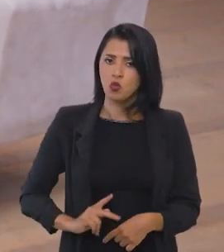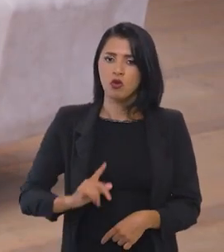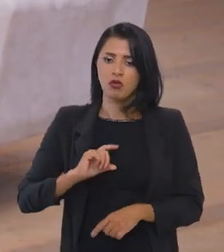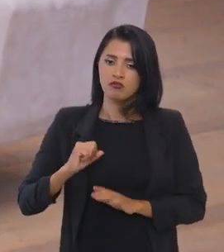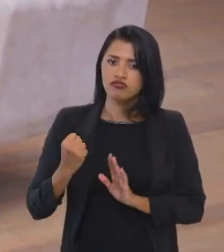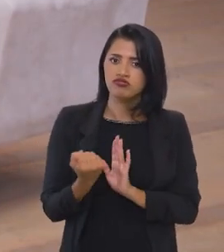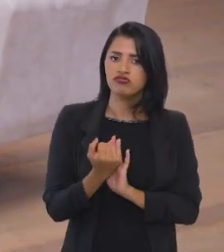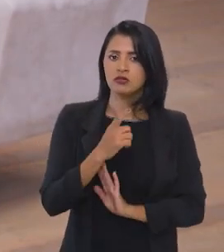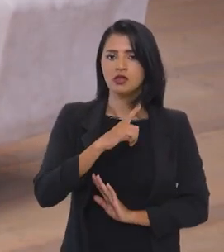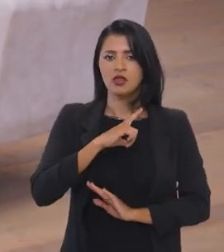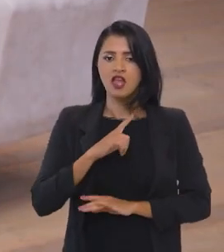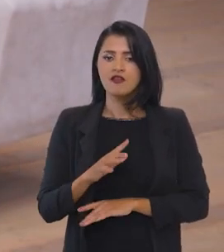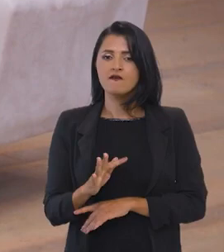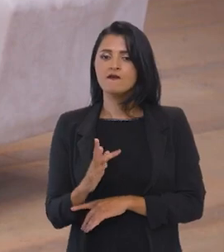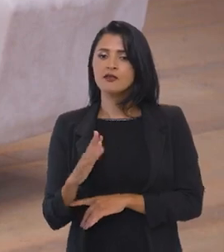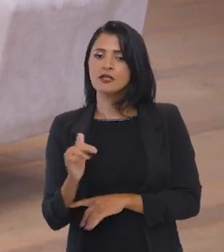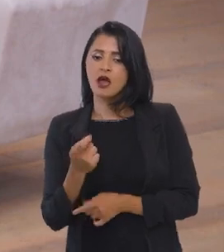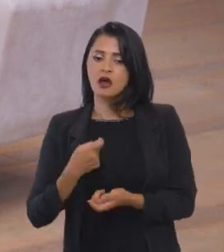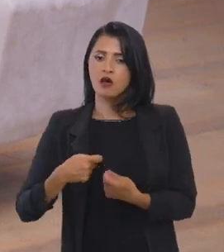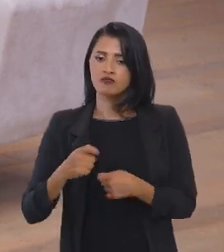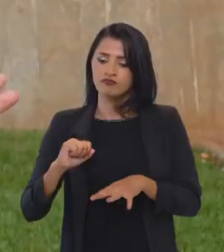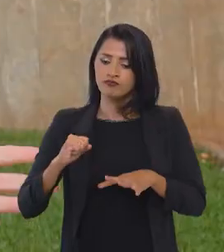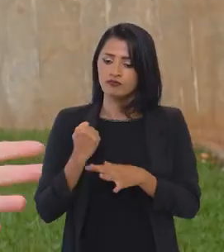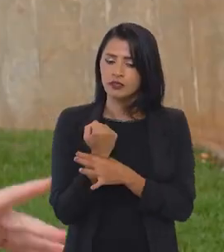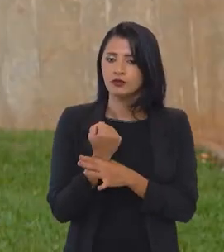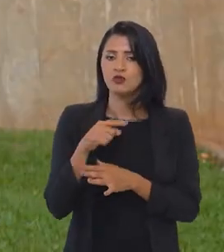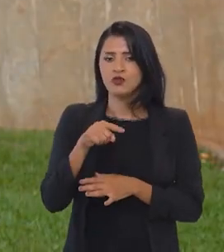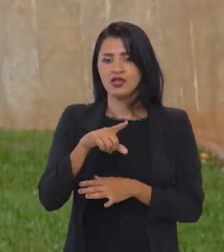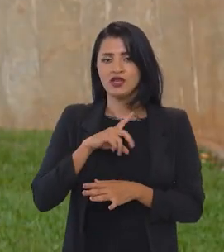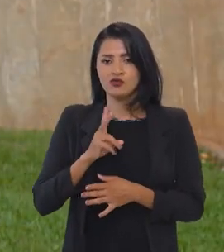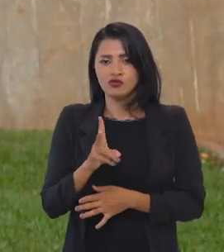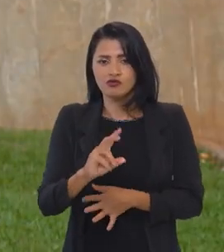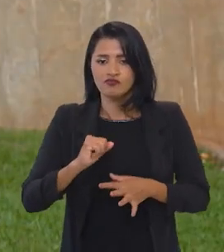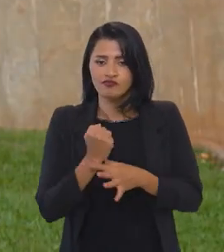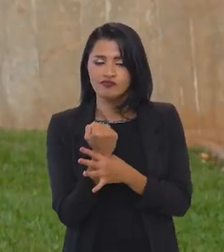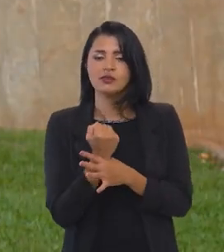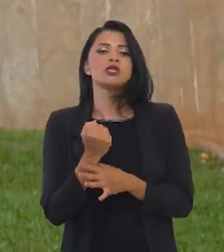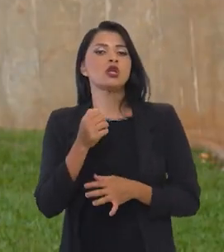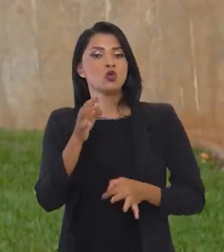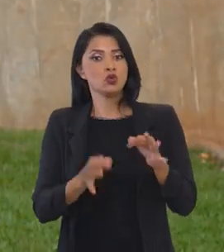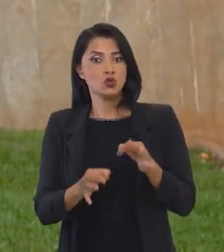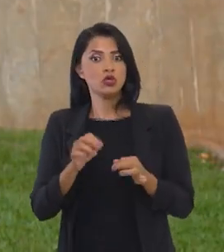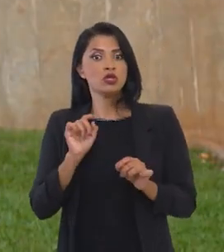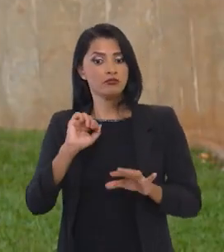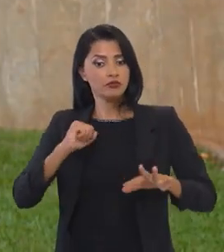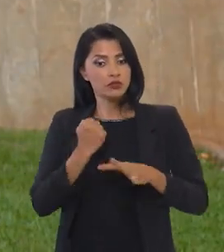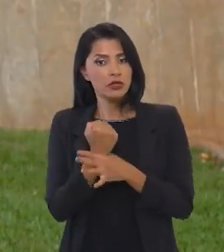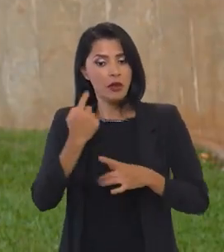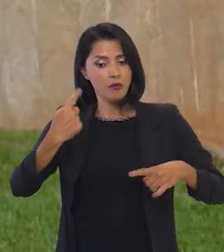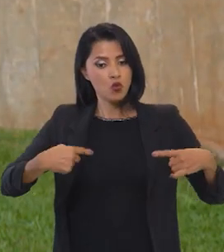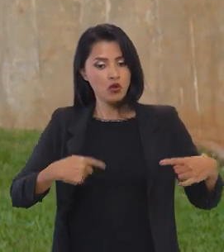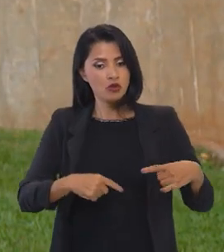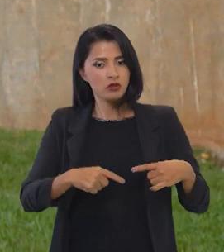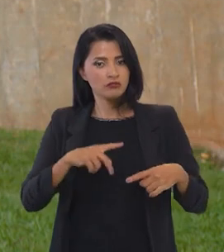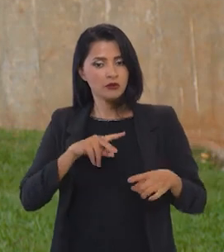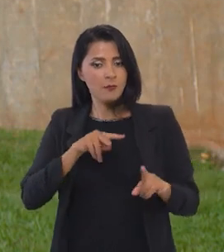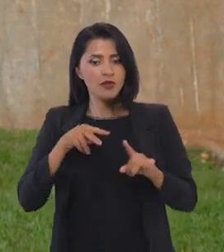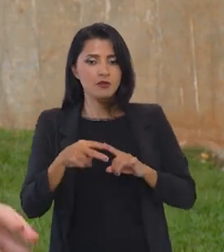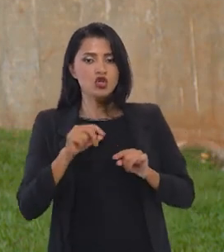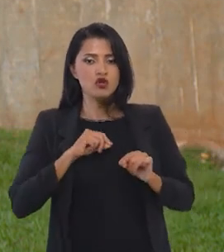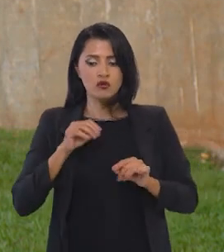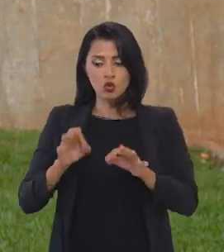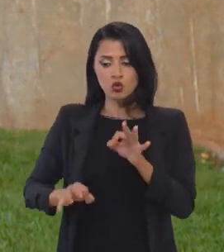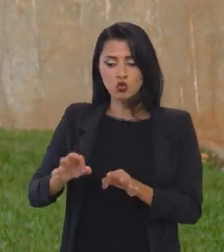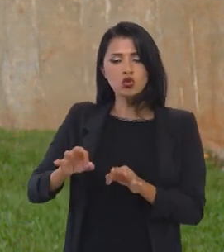pública que tenha um impacto fiscal e financeiro, garantindo essa segurança jurídica. Garantindo que a política seja, do ponto de